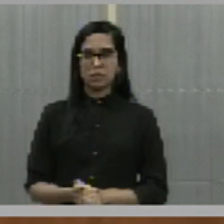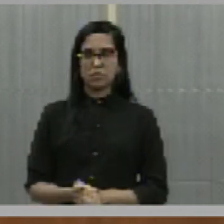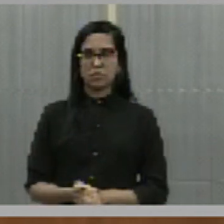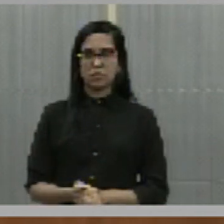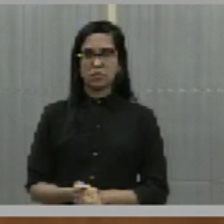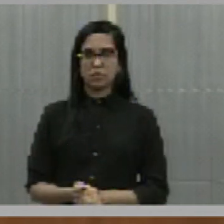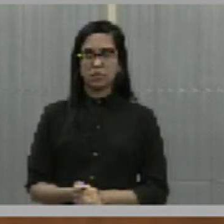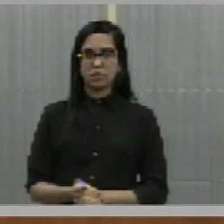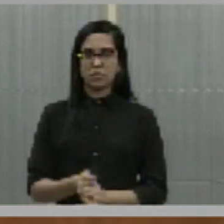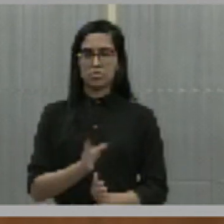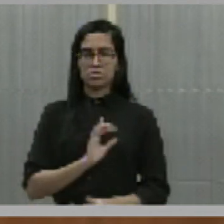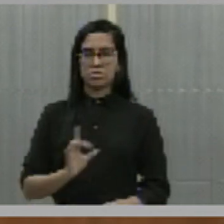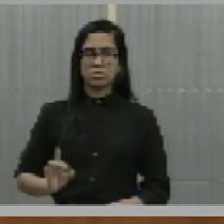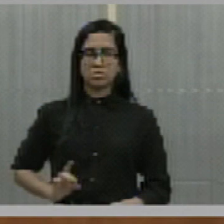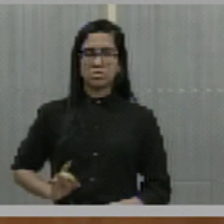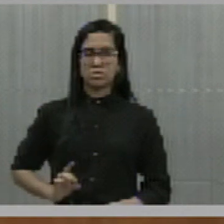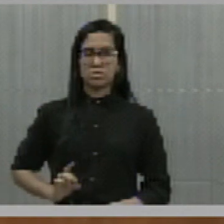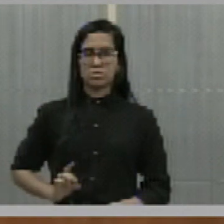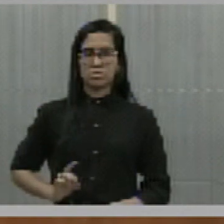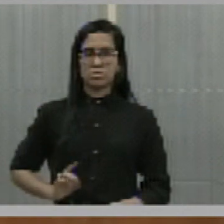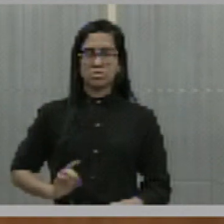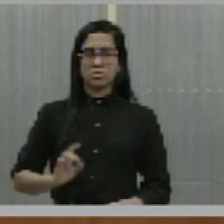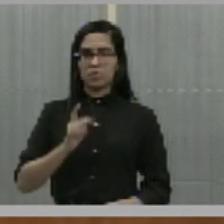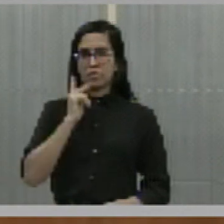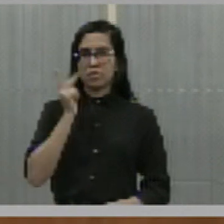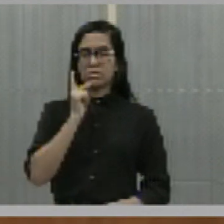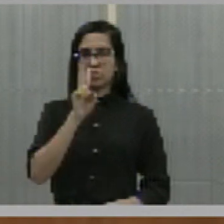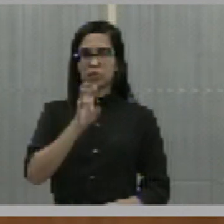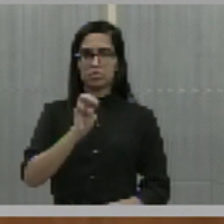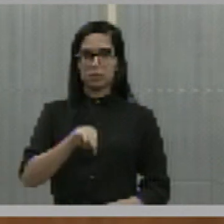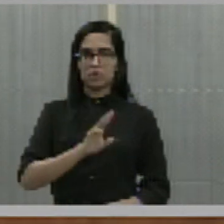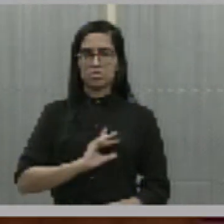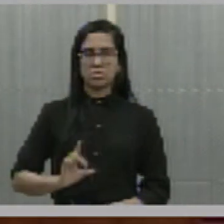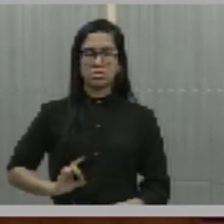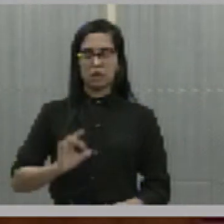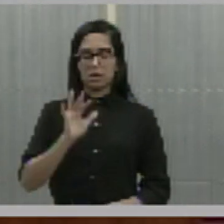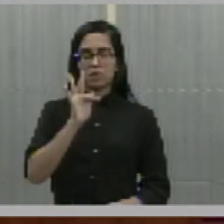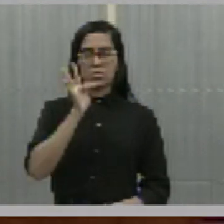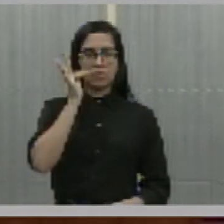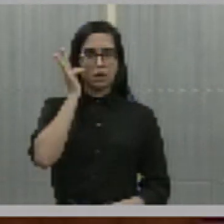deputado, com a palavra o deputado, no pequeno expediente, deputado Fábio Novo.